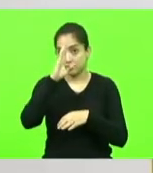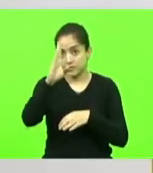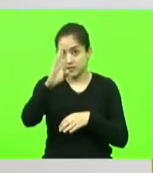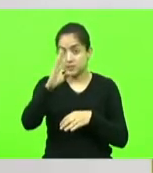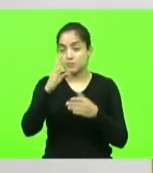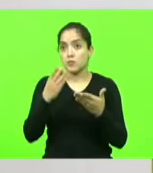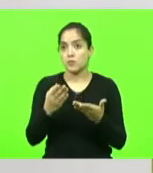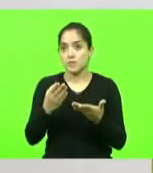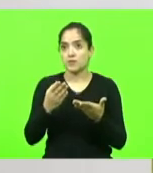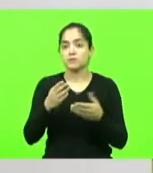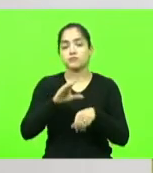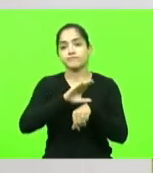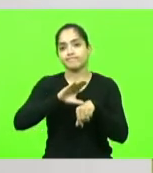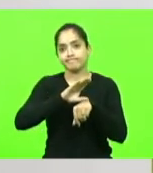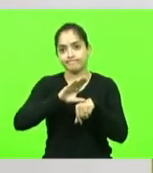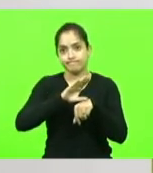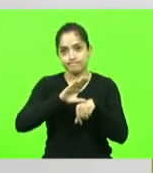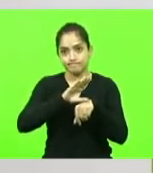constitucionais.